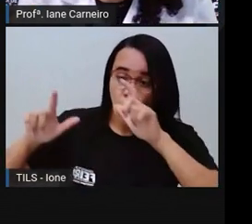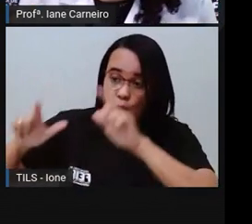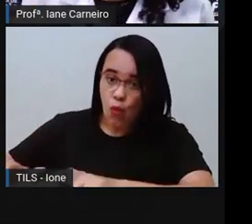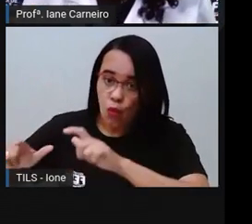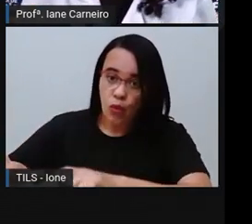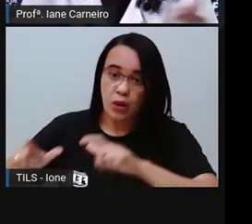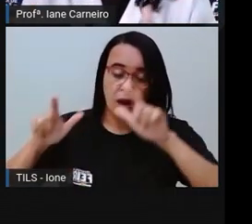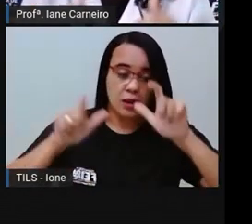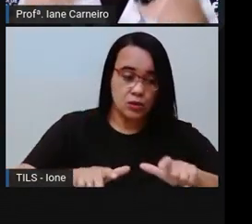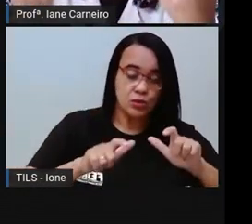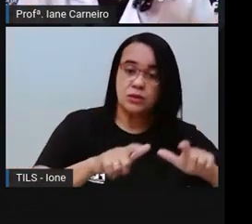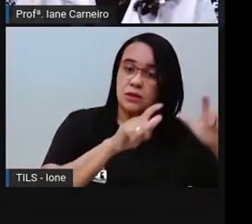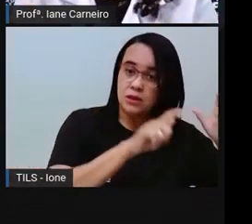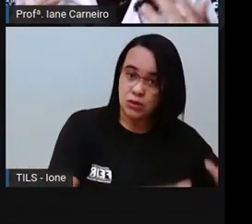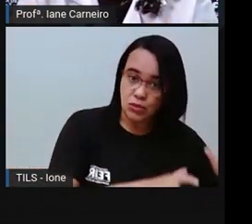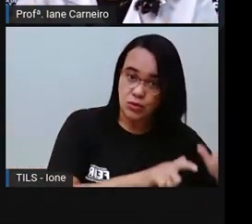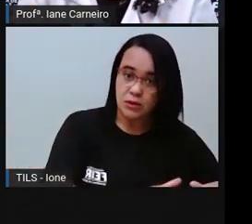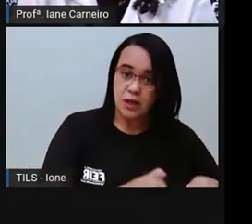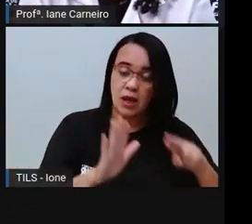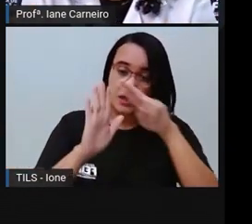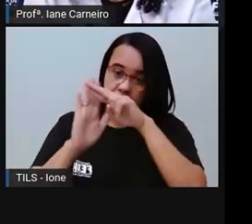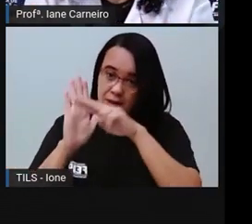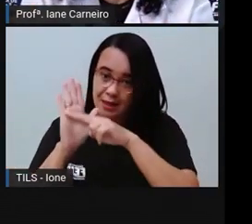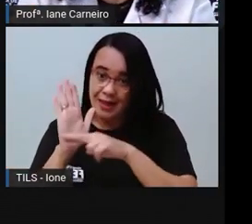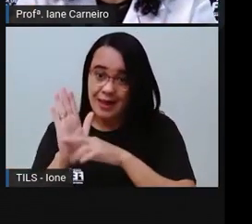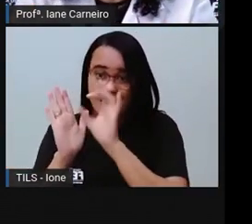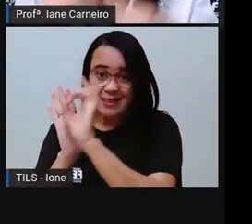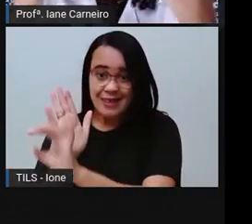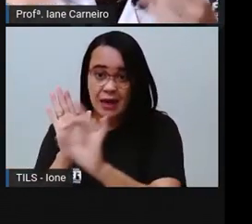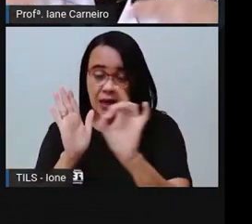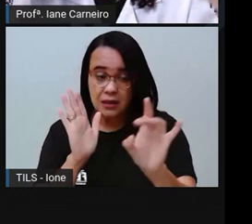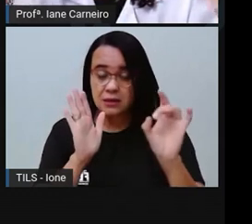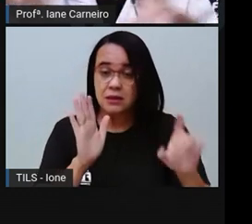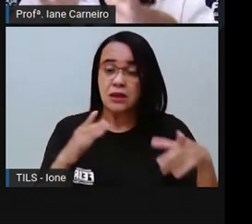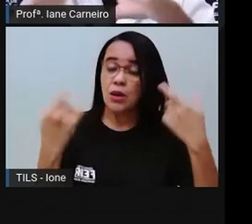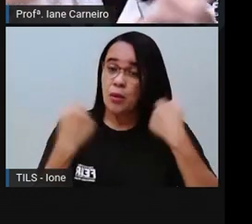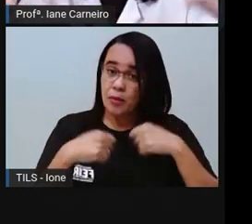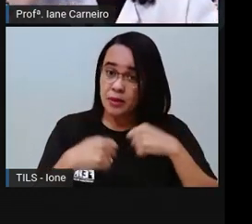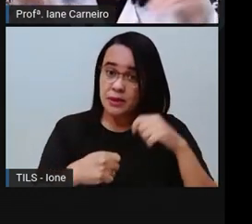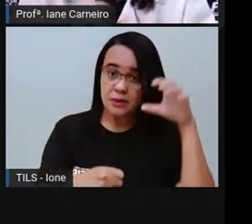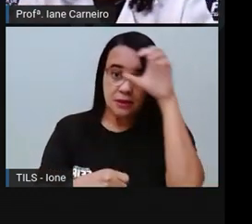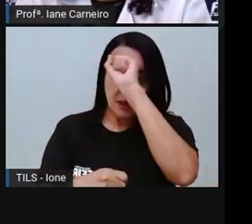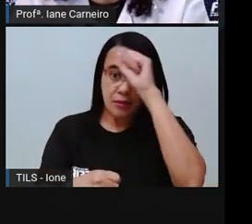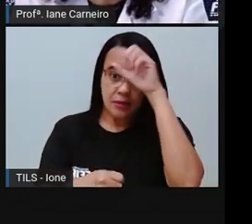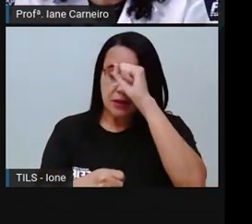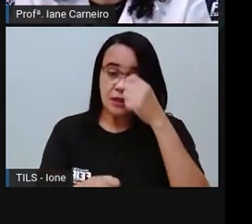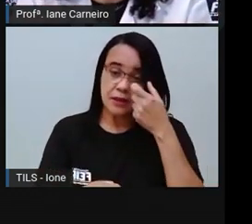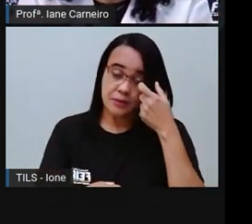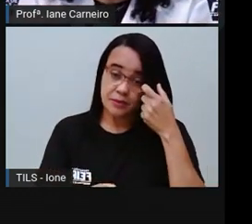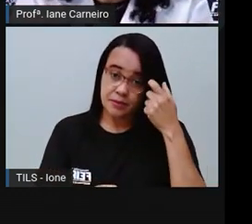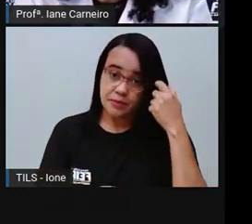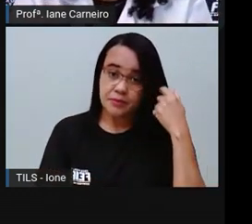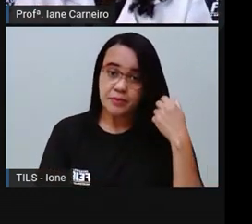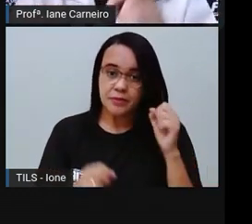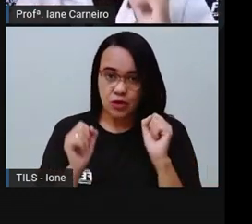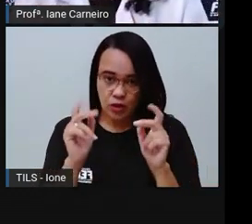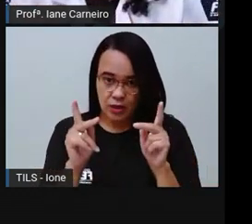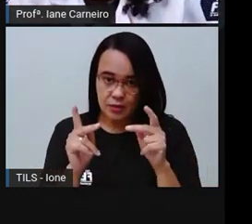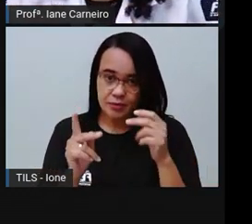entender, né? Como é que esses espaços funcionam. Como é que o espaço da sua casa funciona, tá joia?